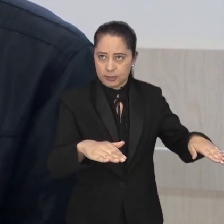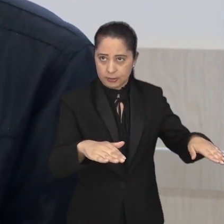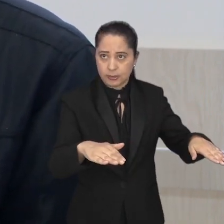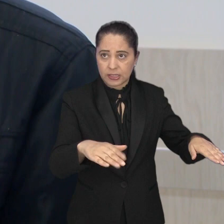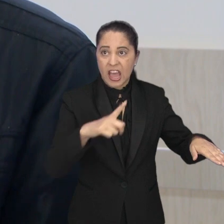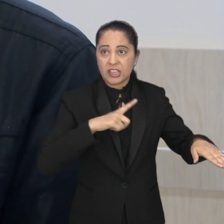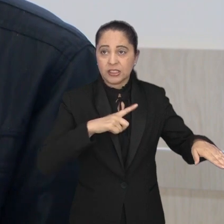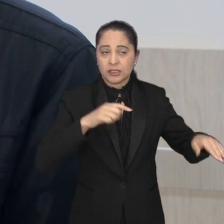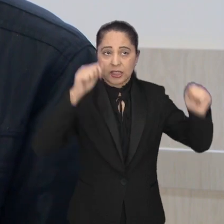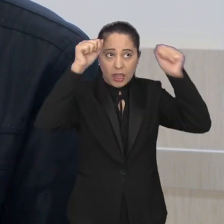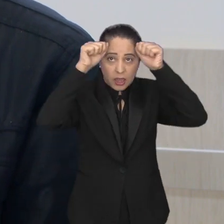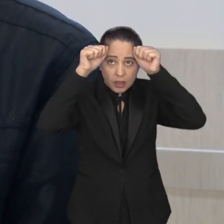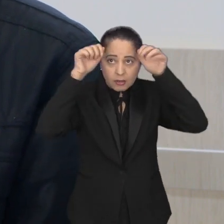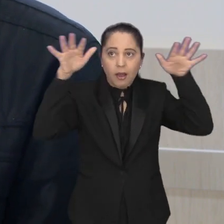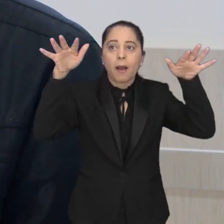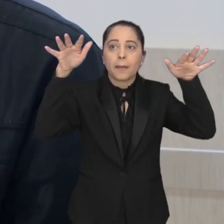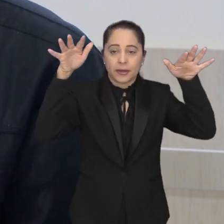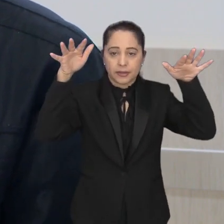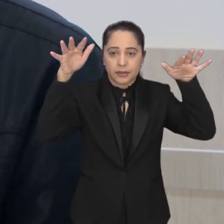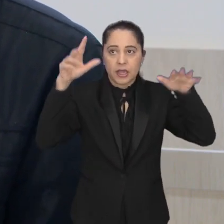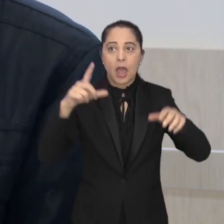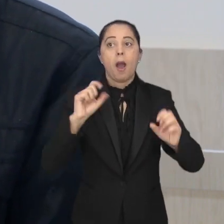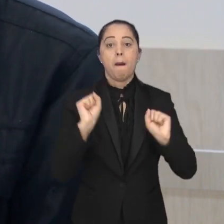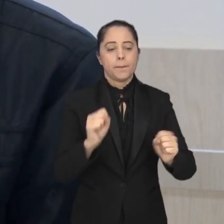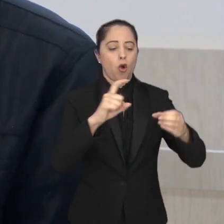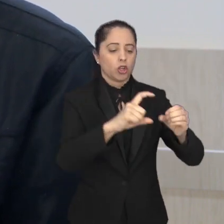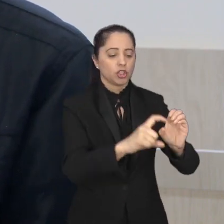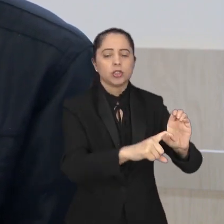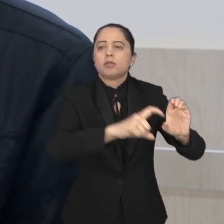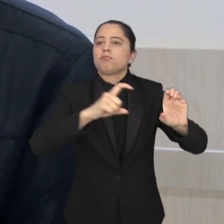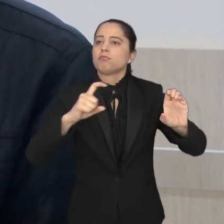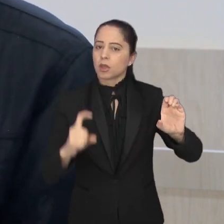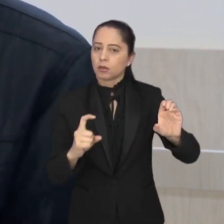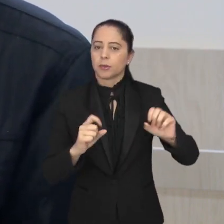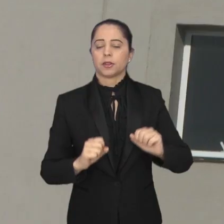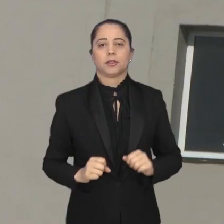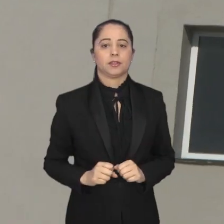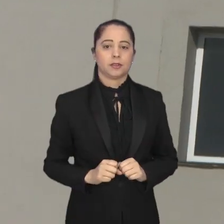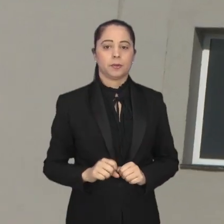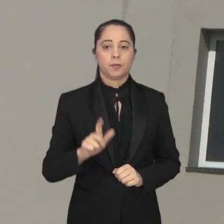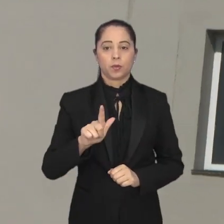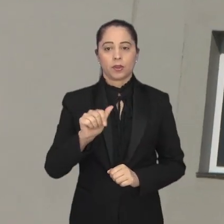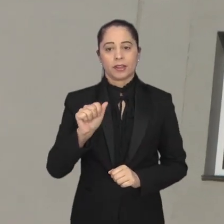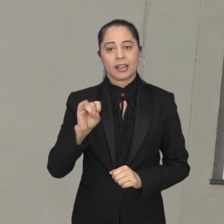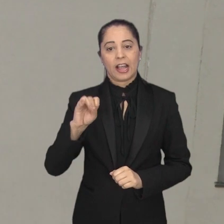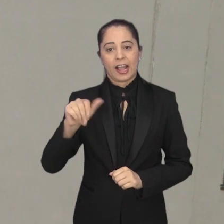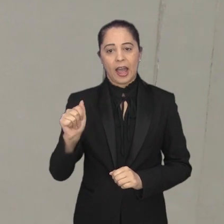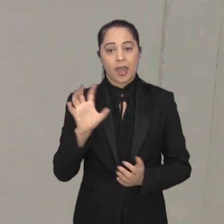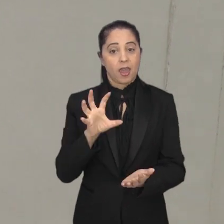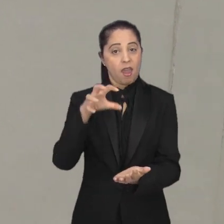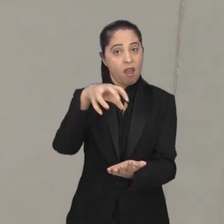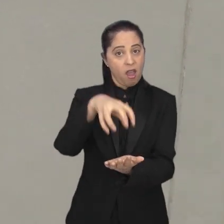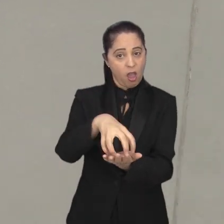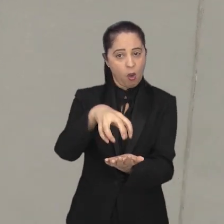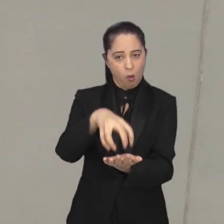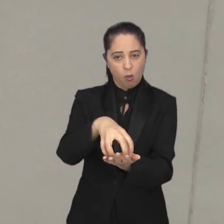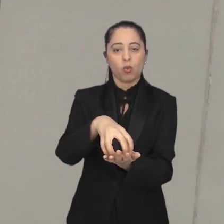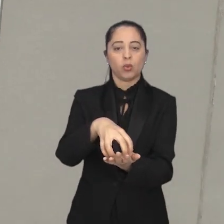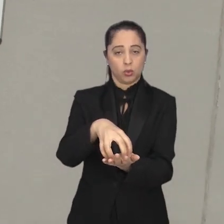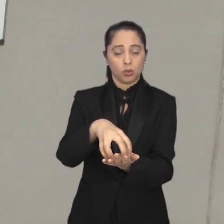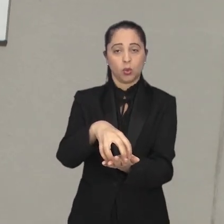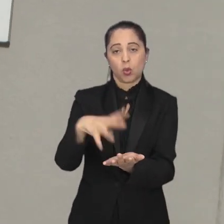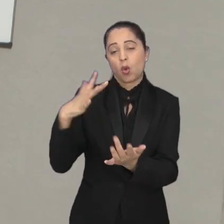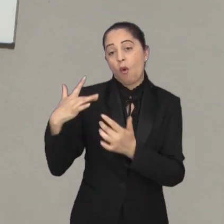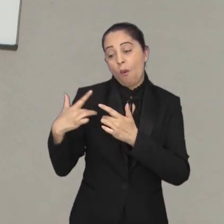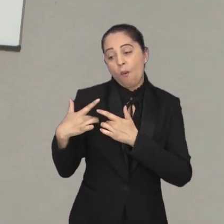esse indivíduo com TEA, possa realmente ter autonomia e independência. O GAIA é uma organização privada sem